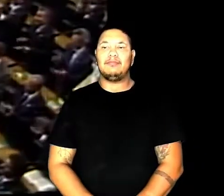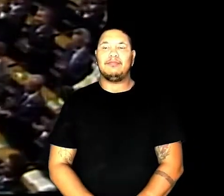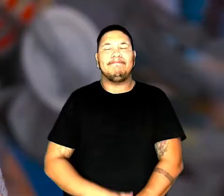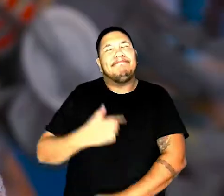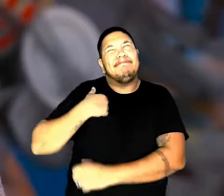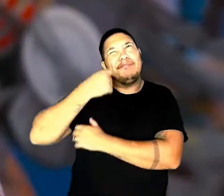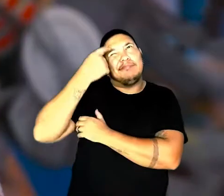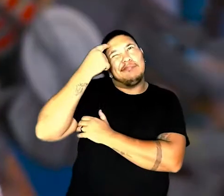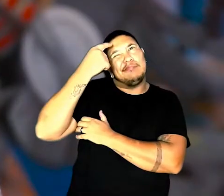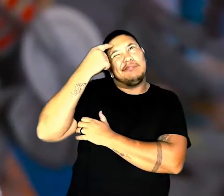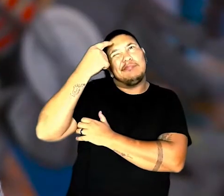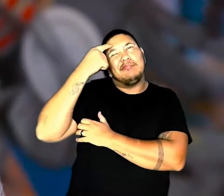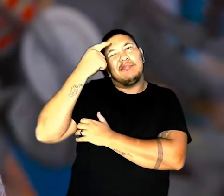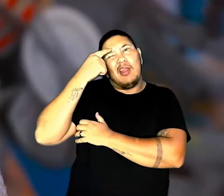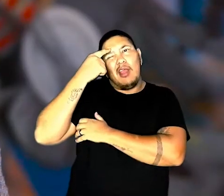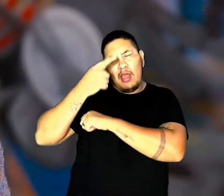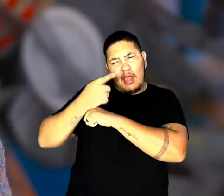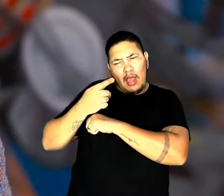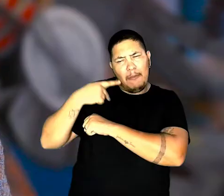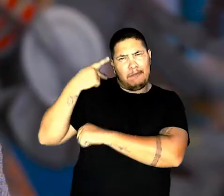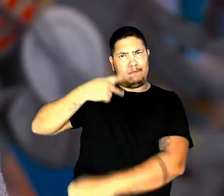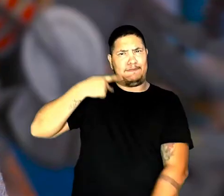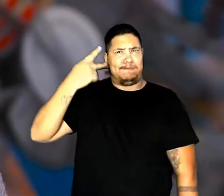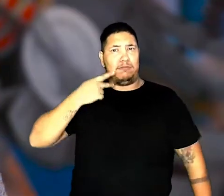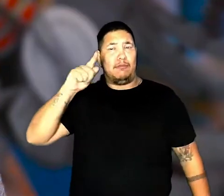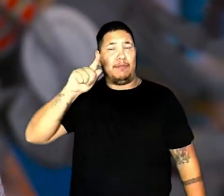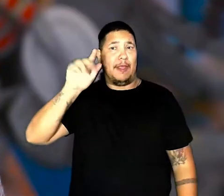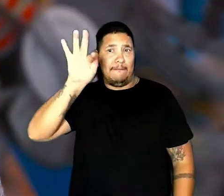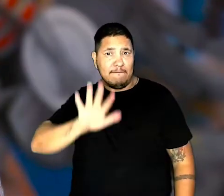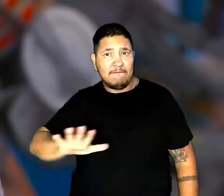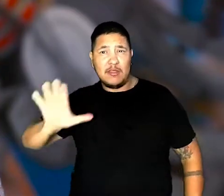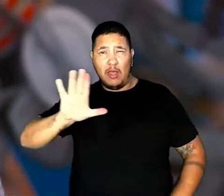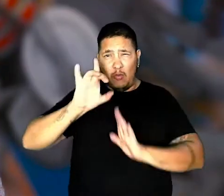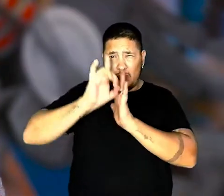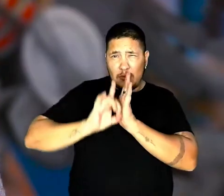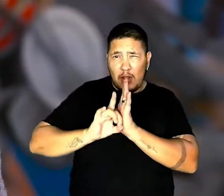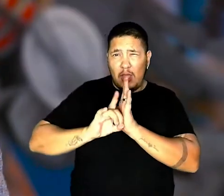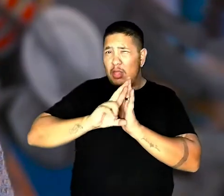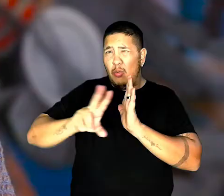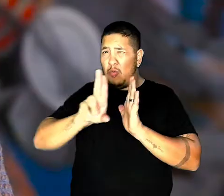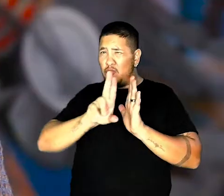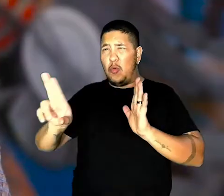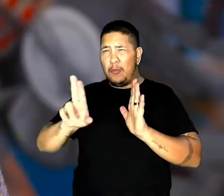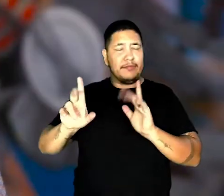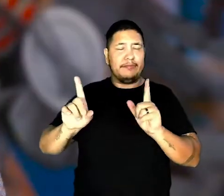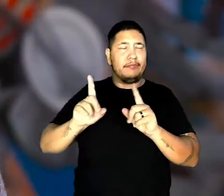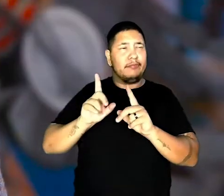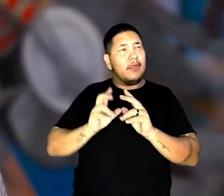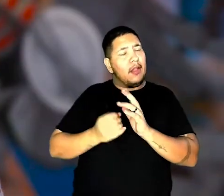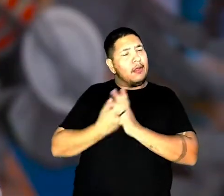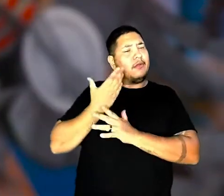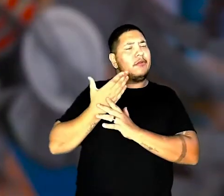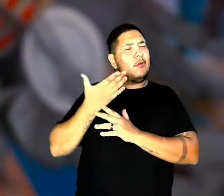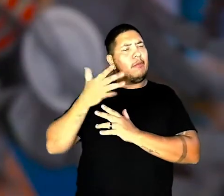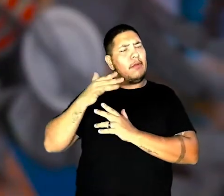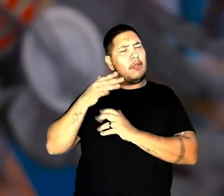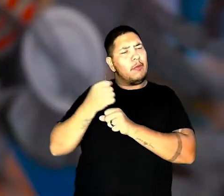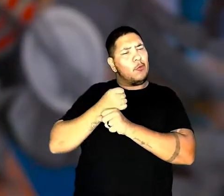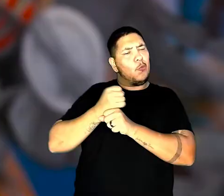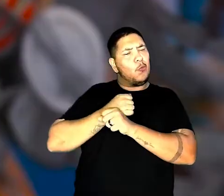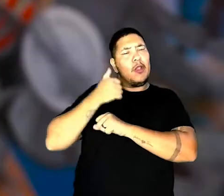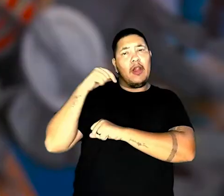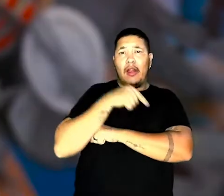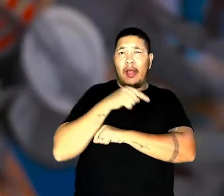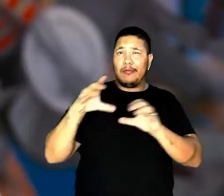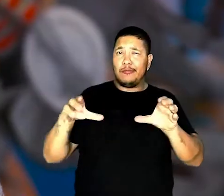A ideia da Procuradoria Federal dos Direitos do Cidadão não com esse nome, ela surgiu